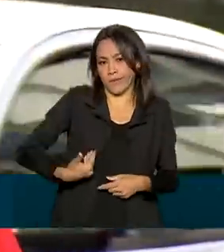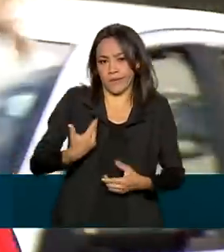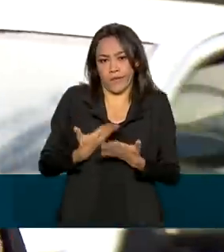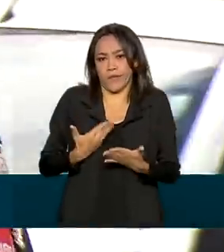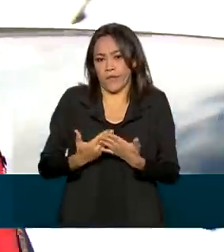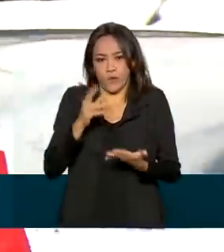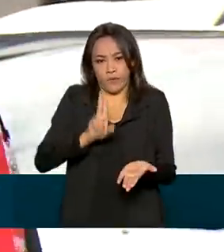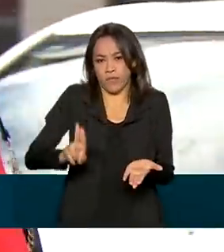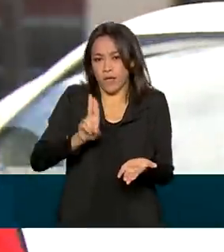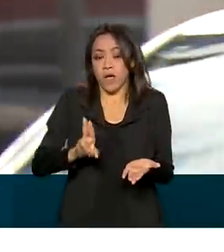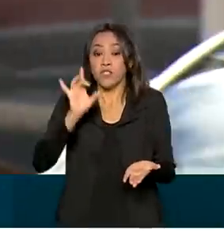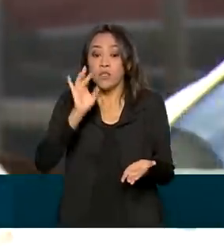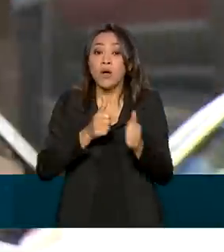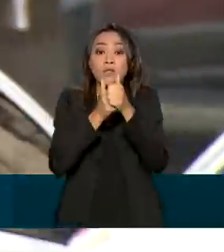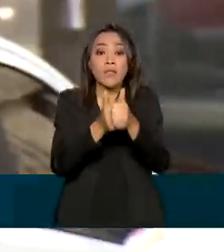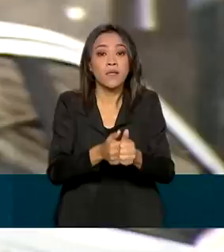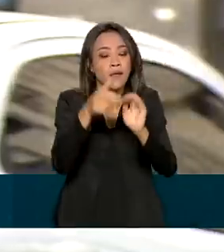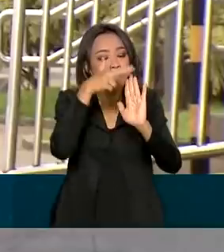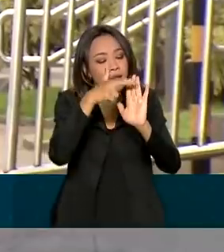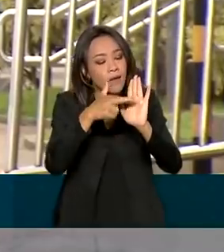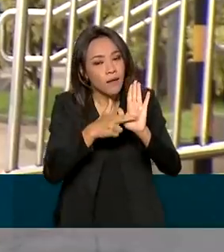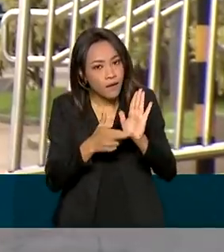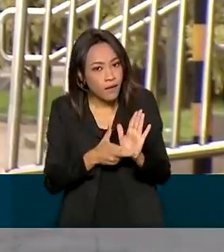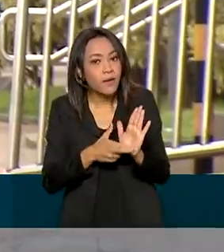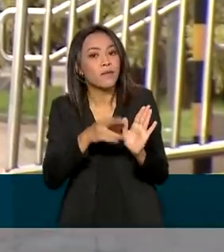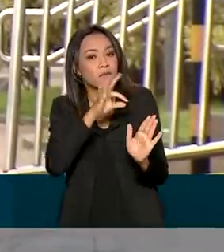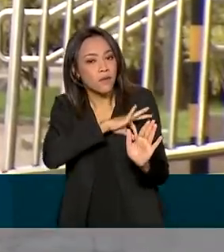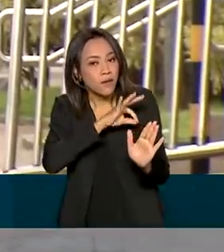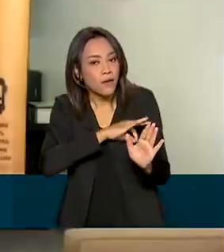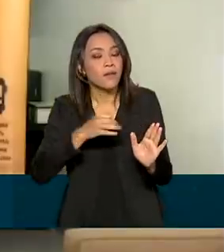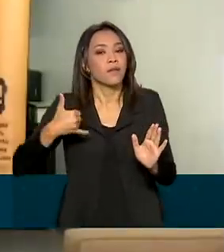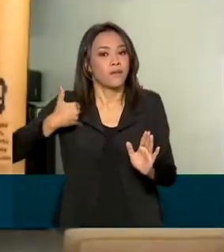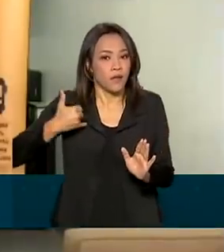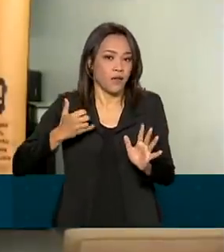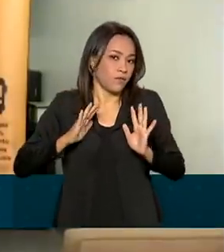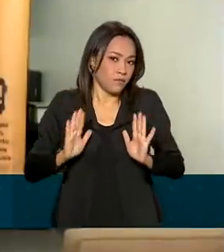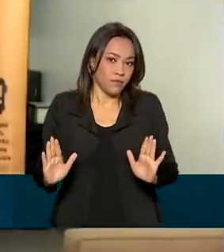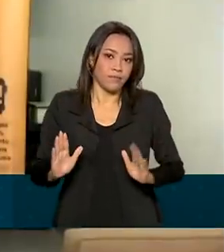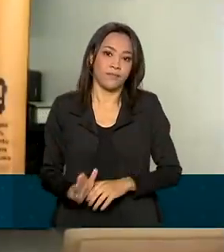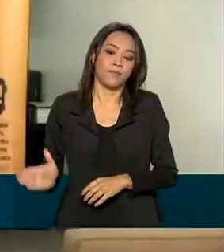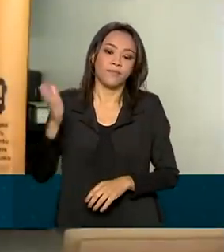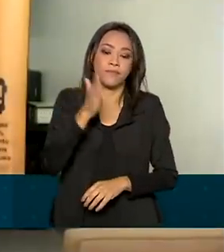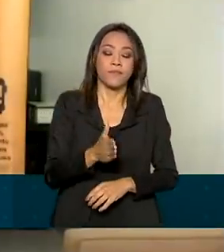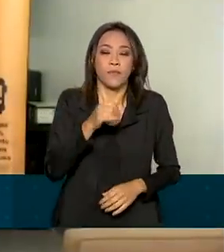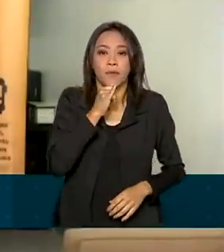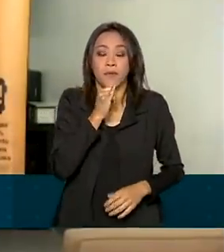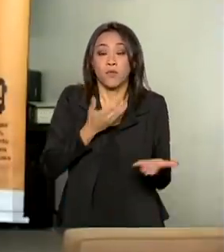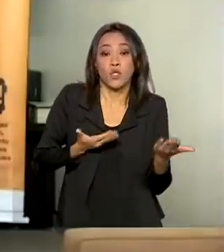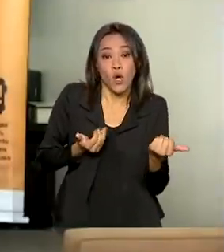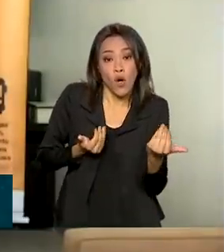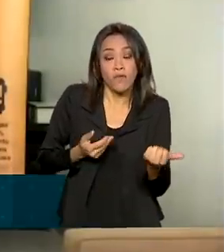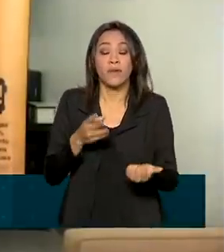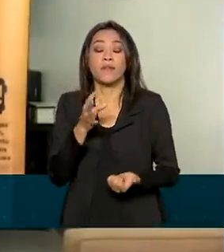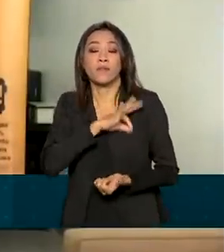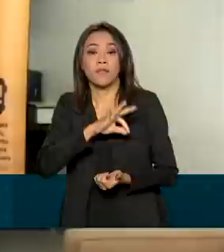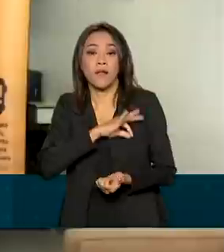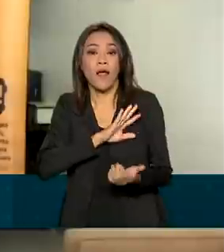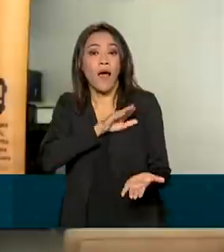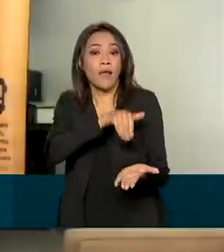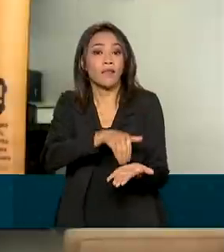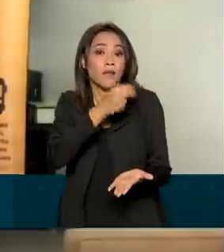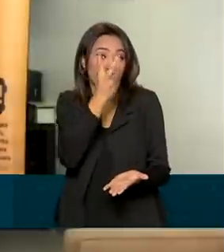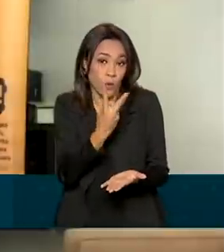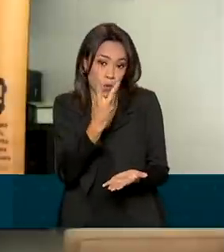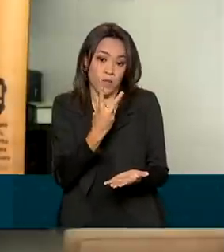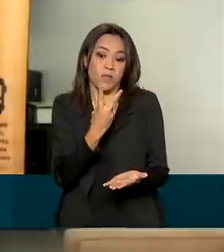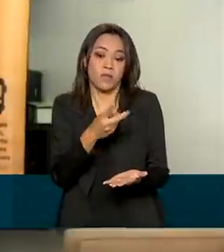Basta cumprir os critérios de renda e faixa etária. É aquele jovem que tem a renda mensal familiar, até dois salários